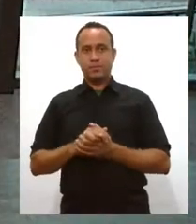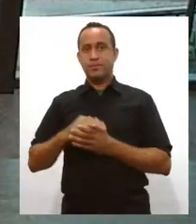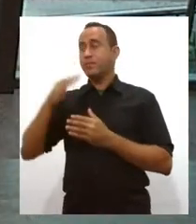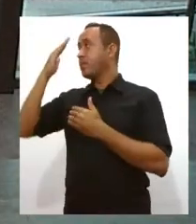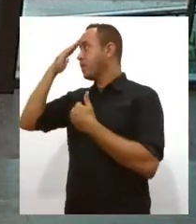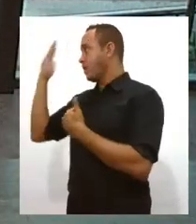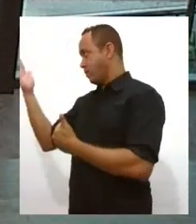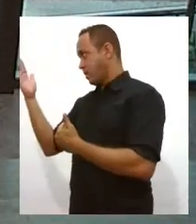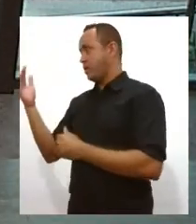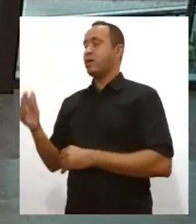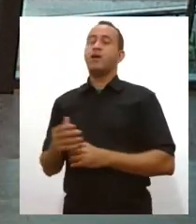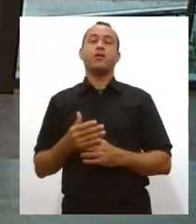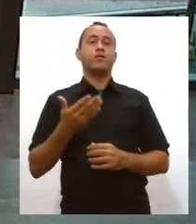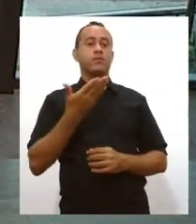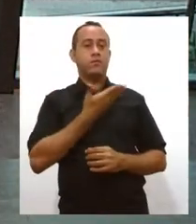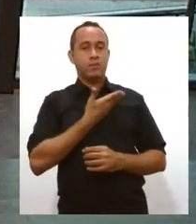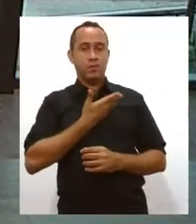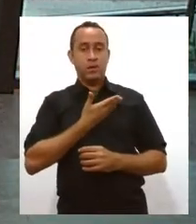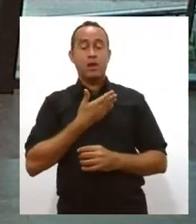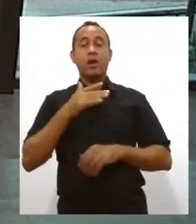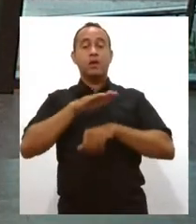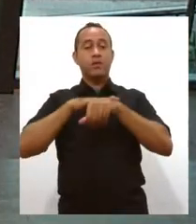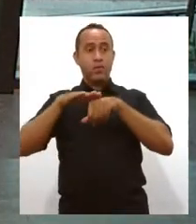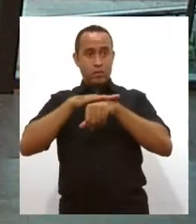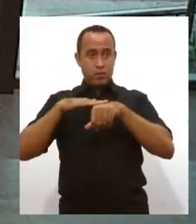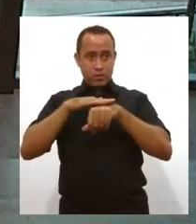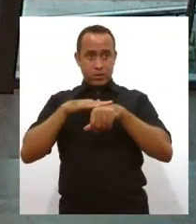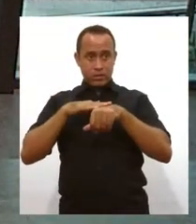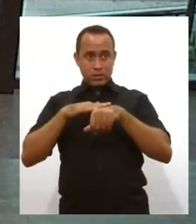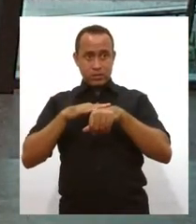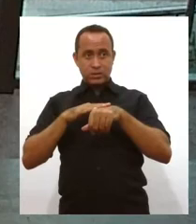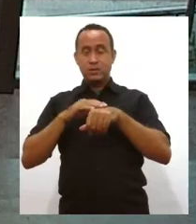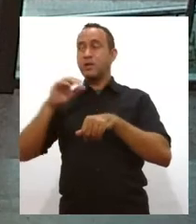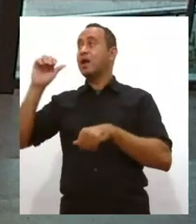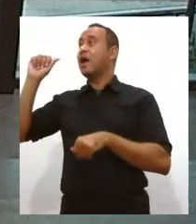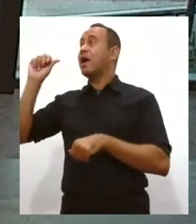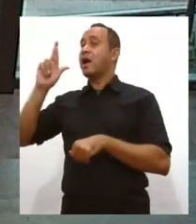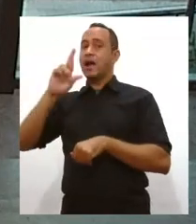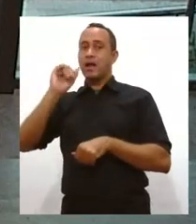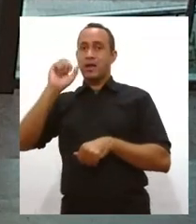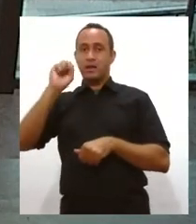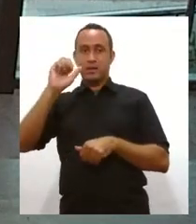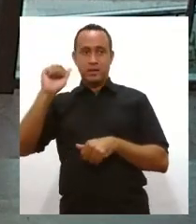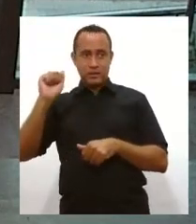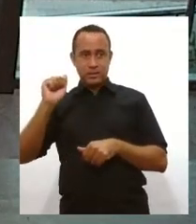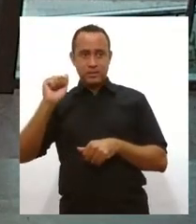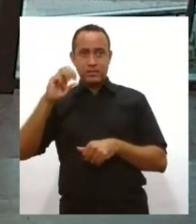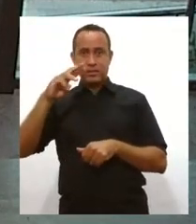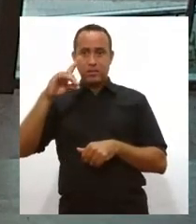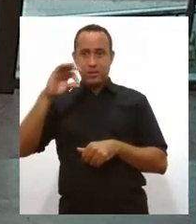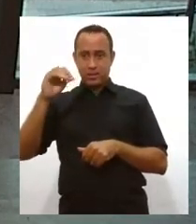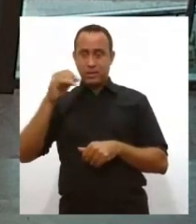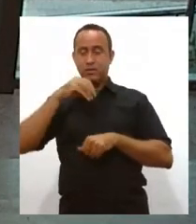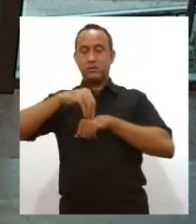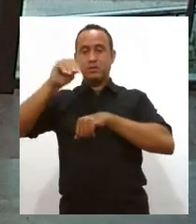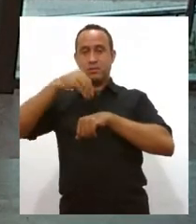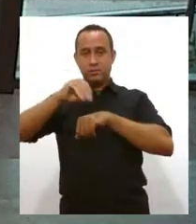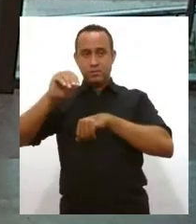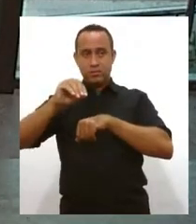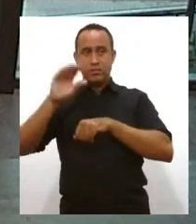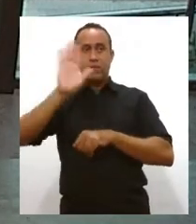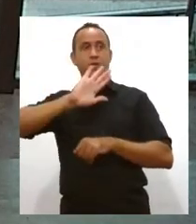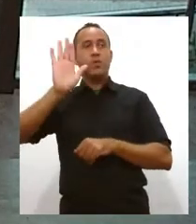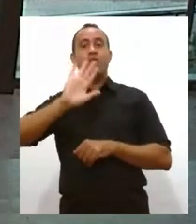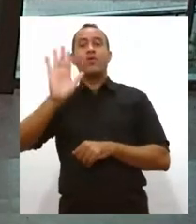Obrigada, Valquíria. A gente vai conversar um pouco mais com Arícia Menezes agora, que ela tem mais informações para a gente. Olá,